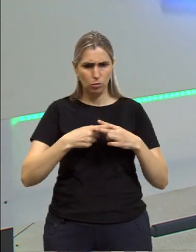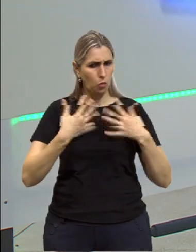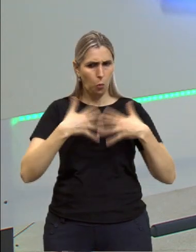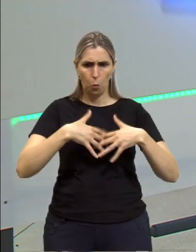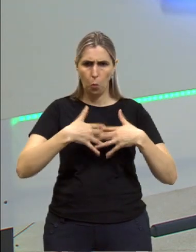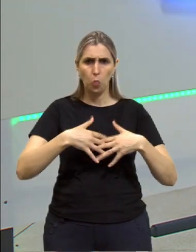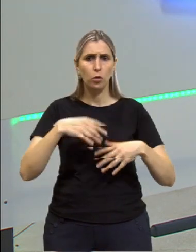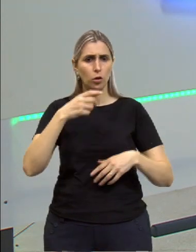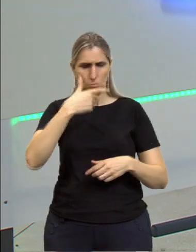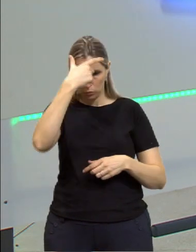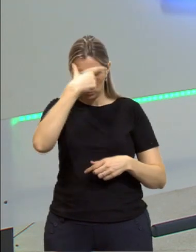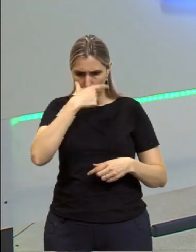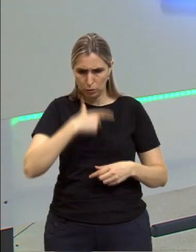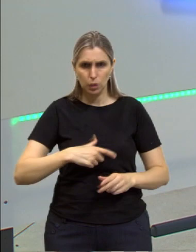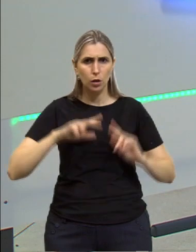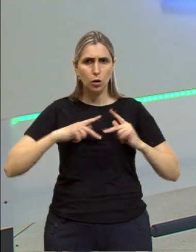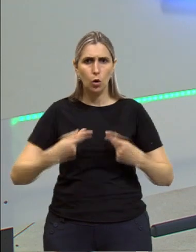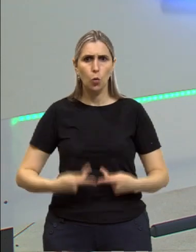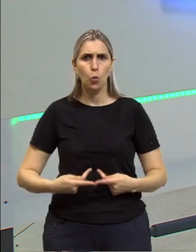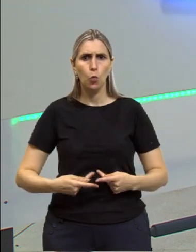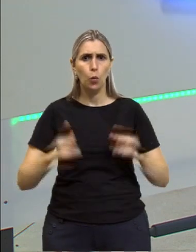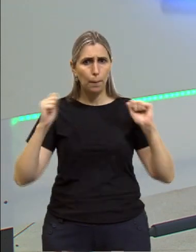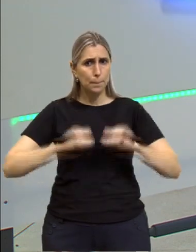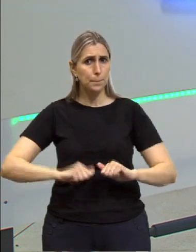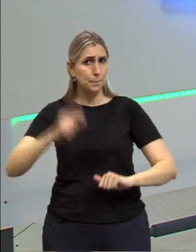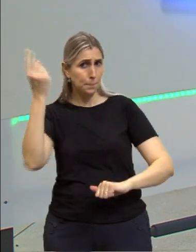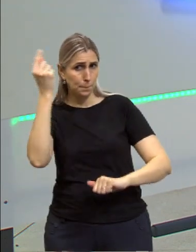somos seres dotados da capacidade de pensar.